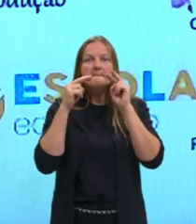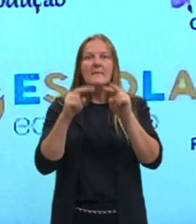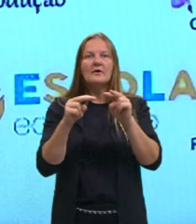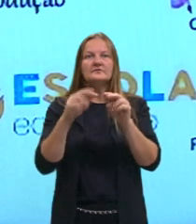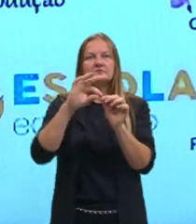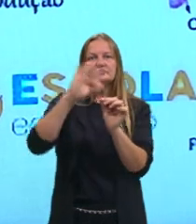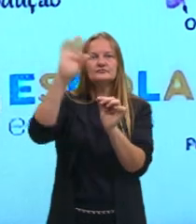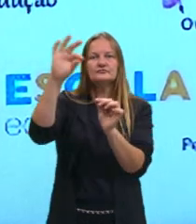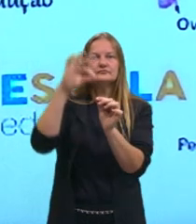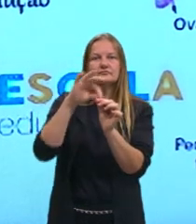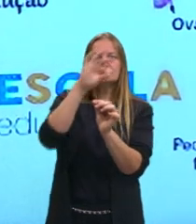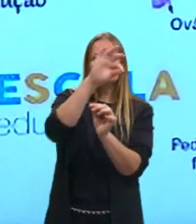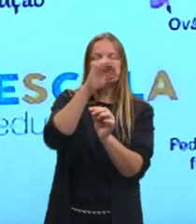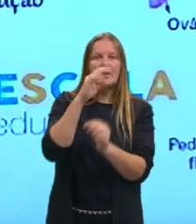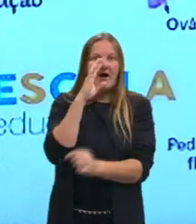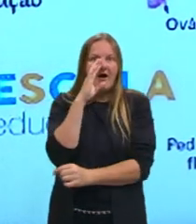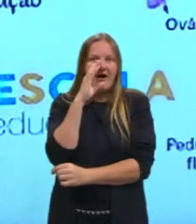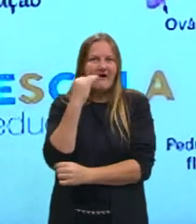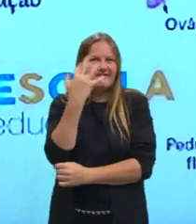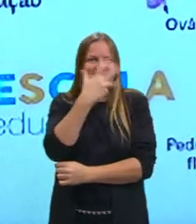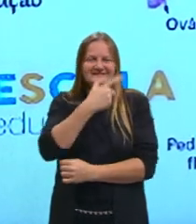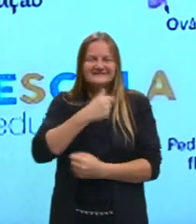aparecem e nos encantam também.